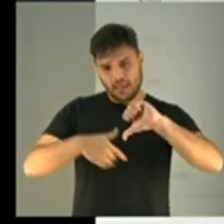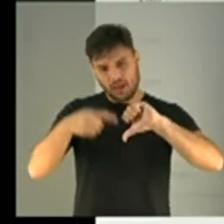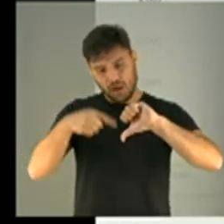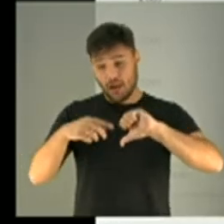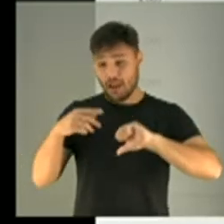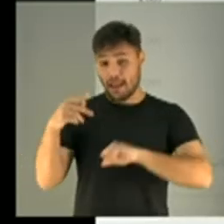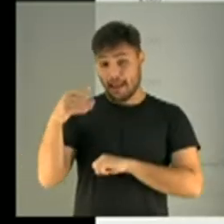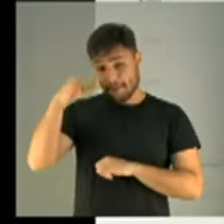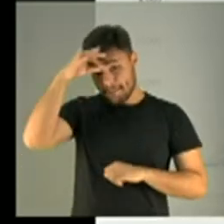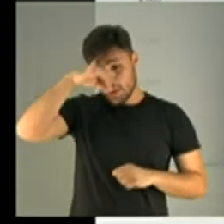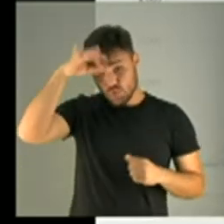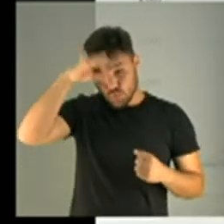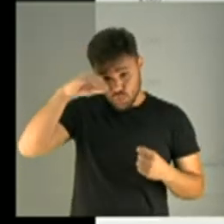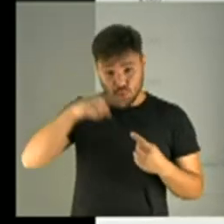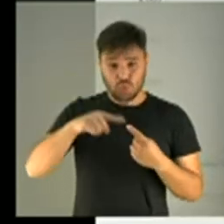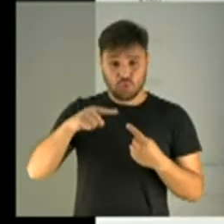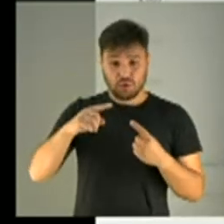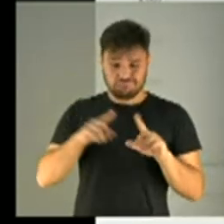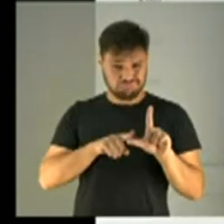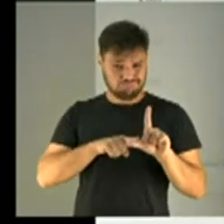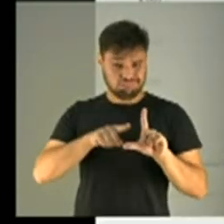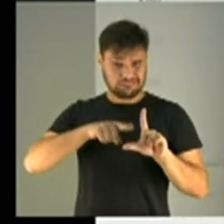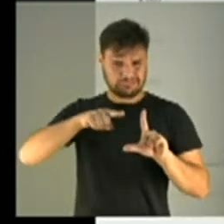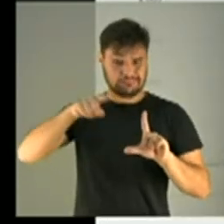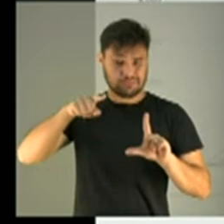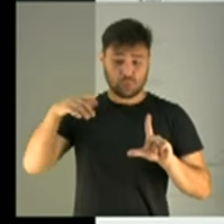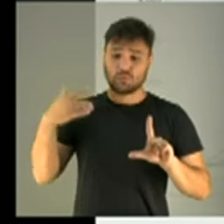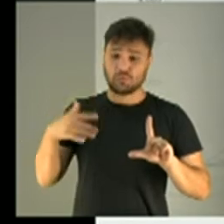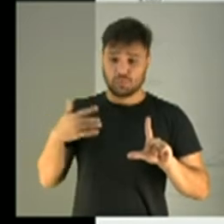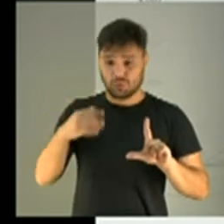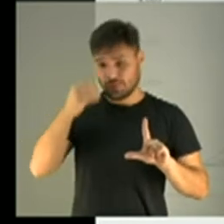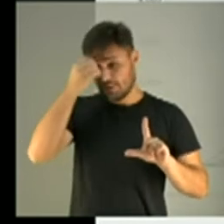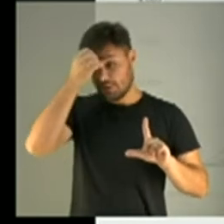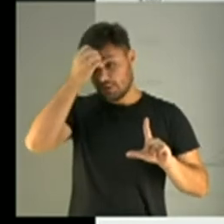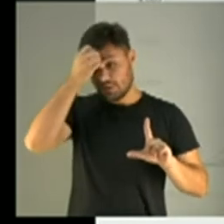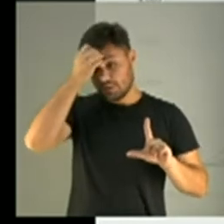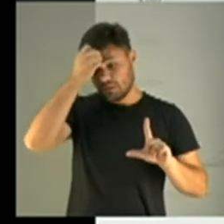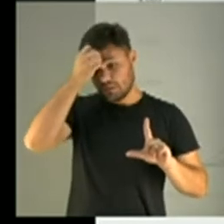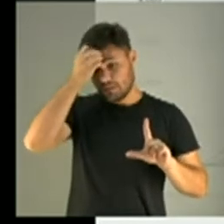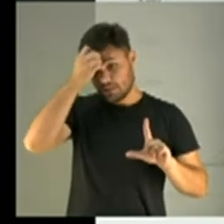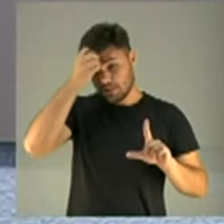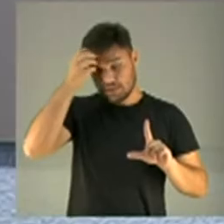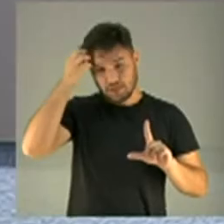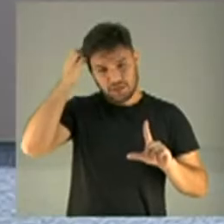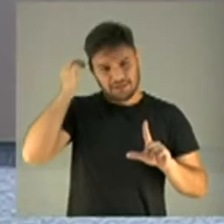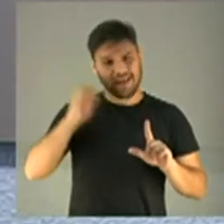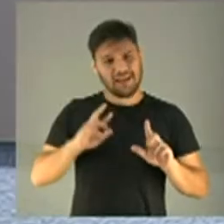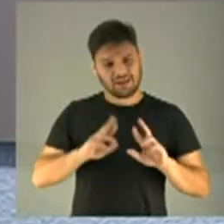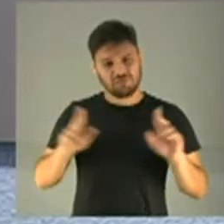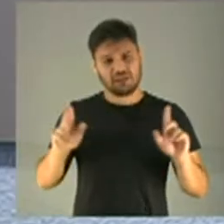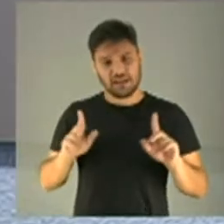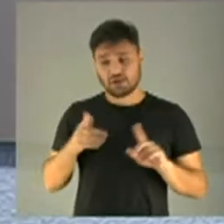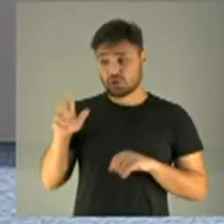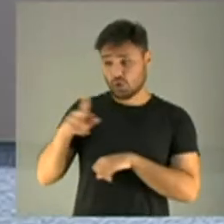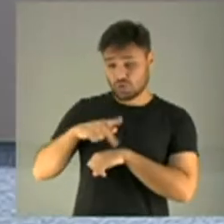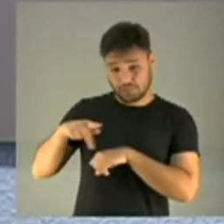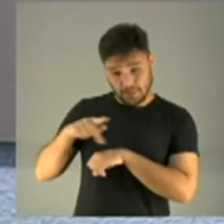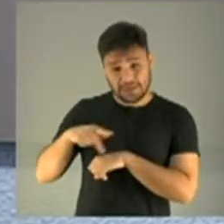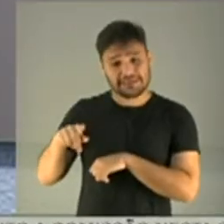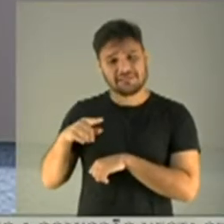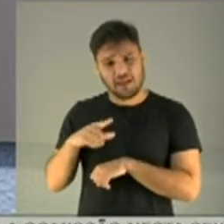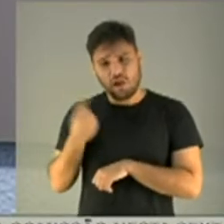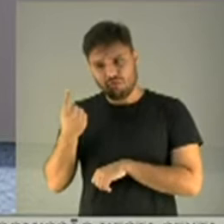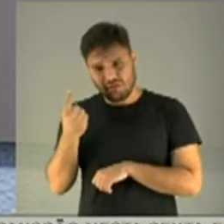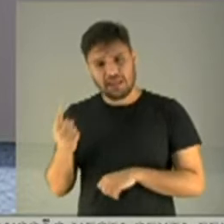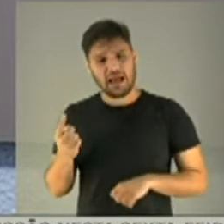Peru está na nossa frente. As estatísticas do Peru são bastante divergentes da maioria dos outros países. Teve